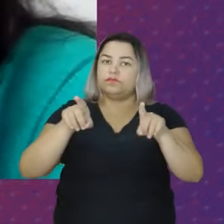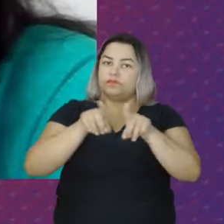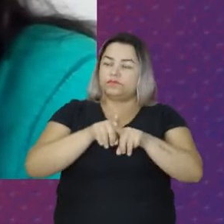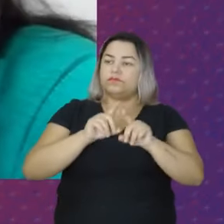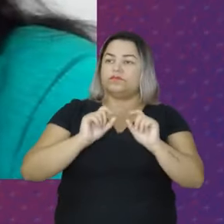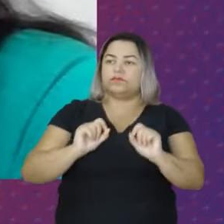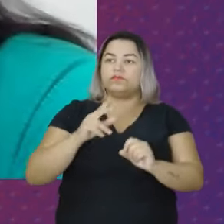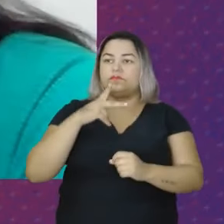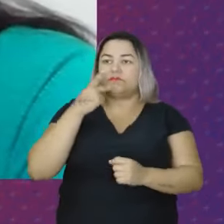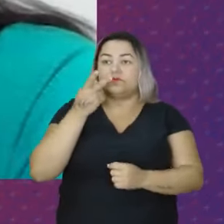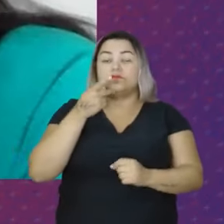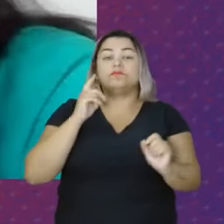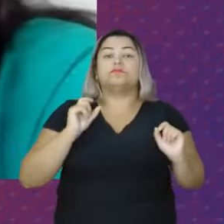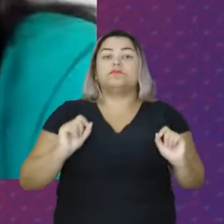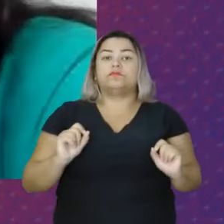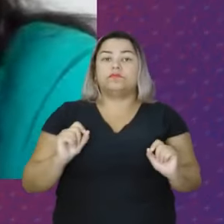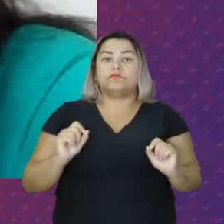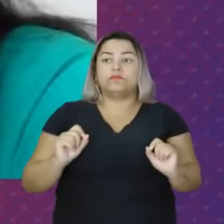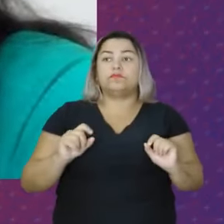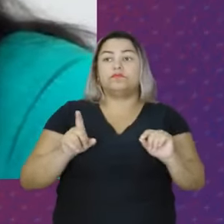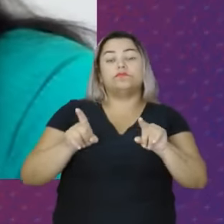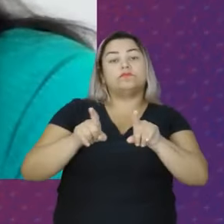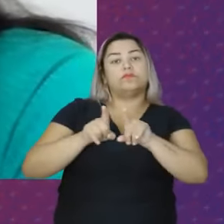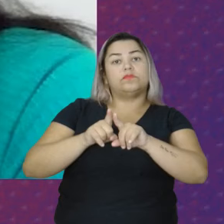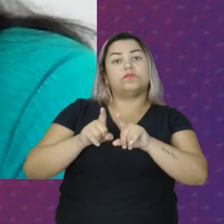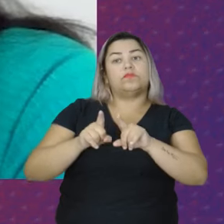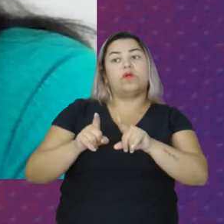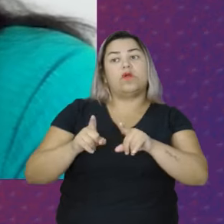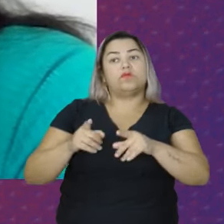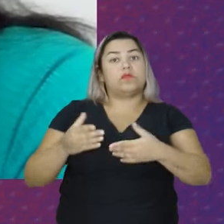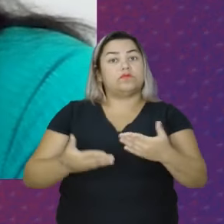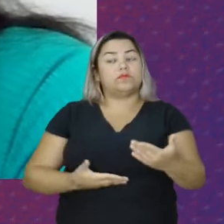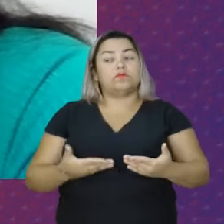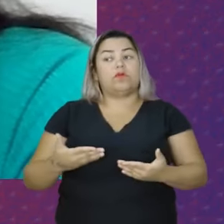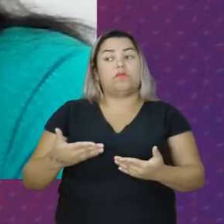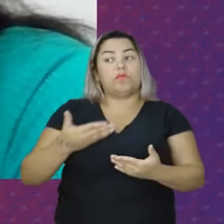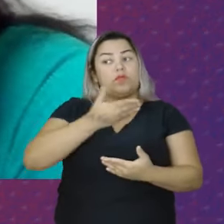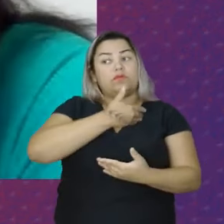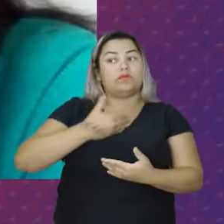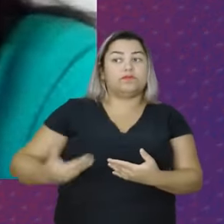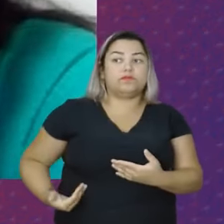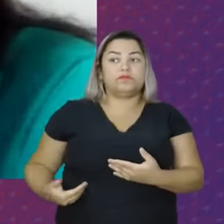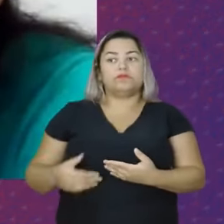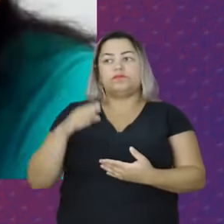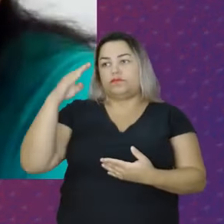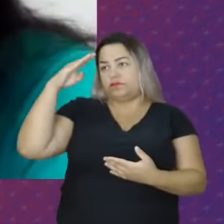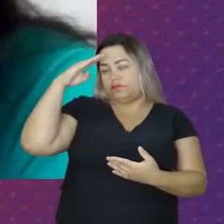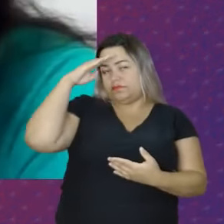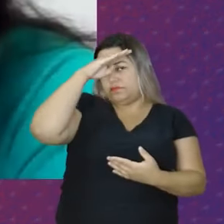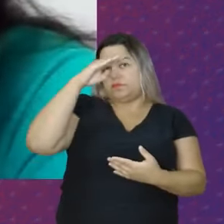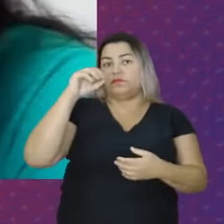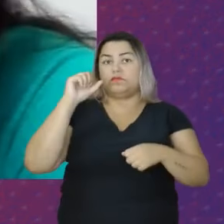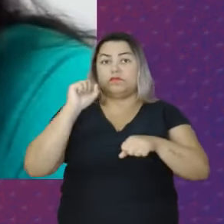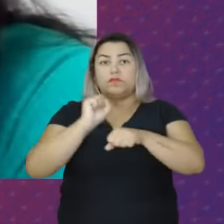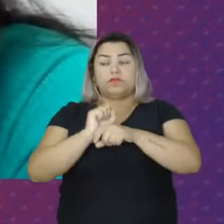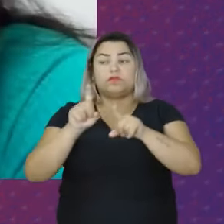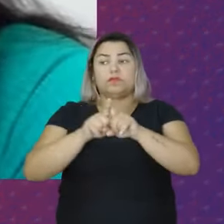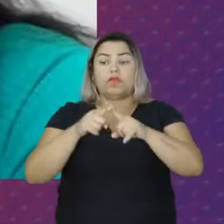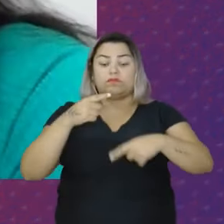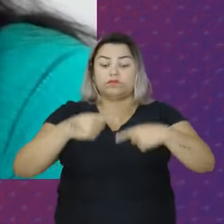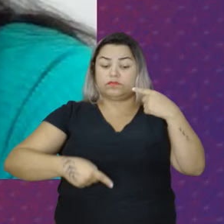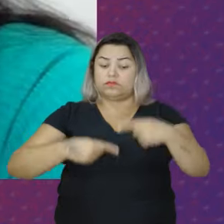costumo caracterizar Que foi empregada Por esse governo Bolsonaro A partir do sucateamento Das políticas